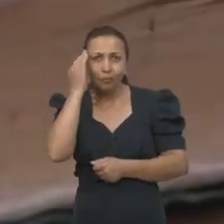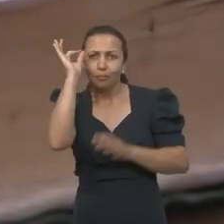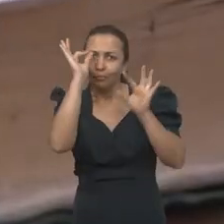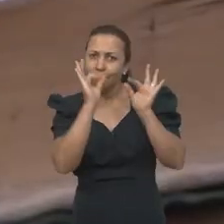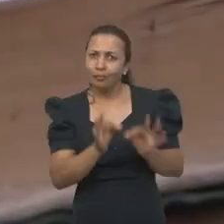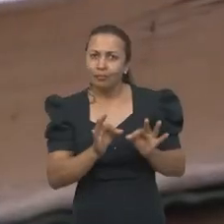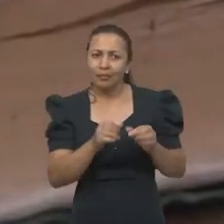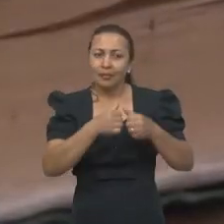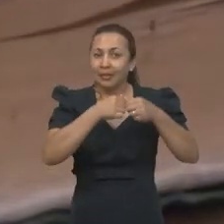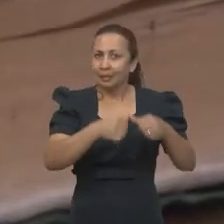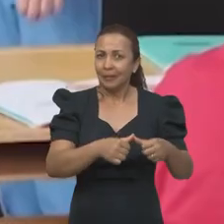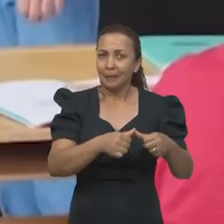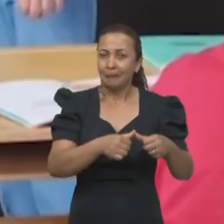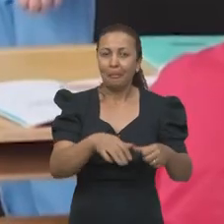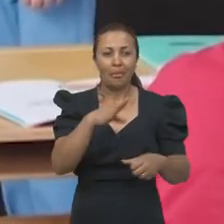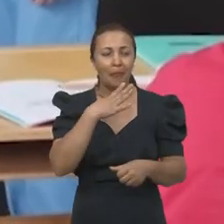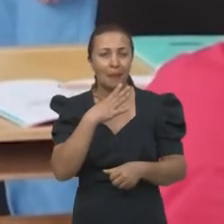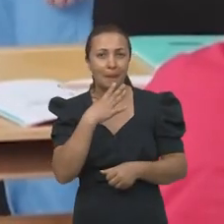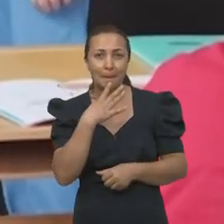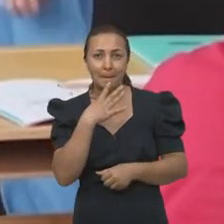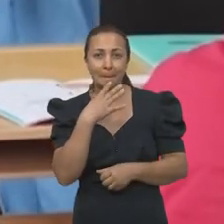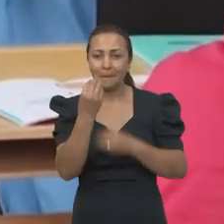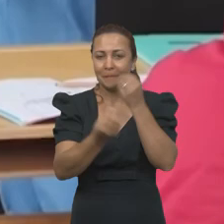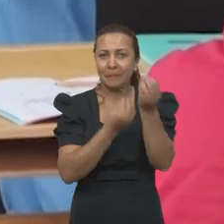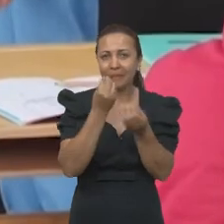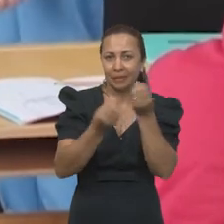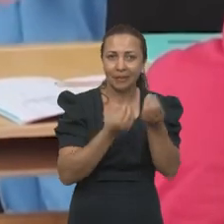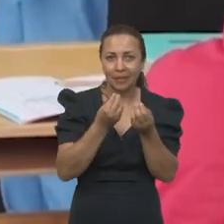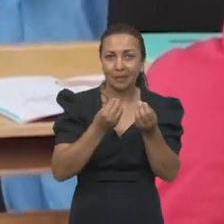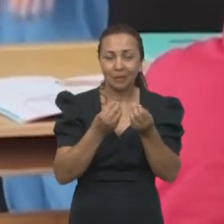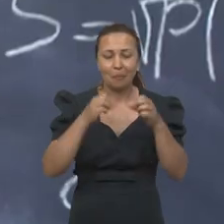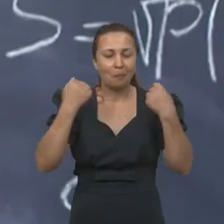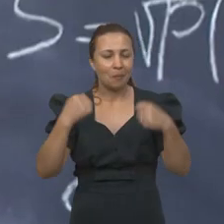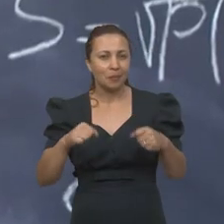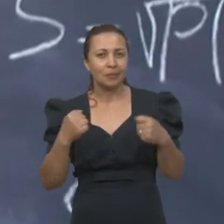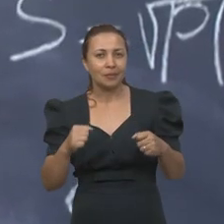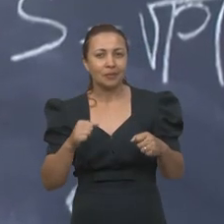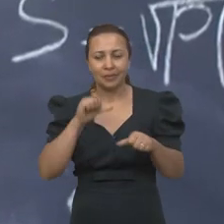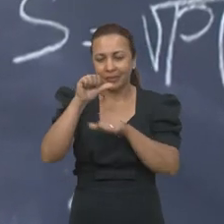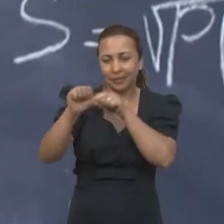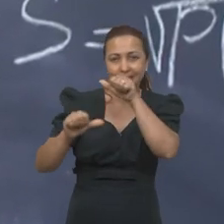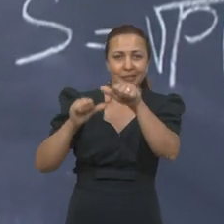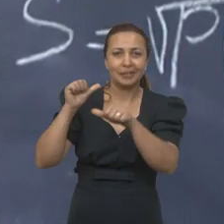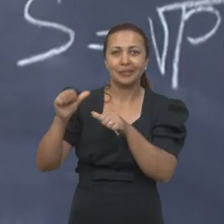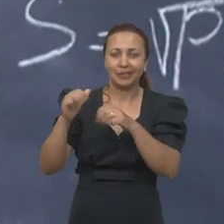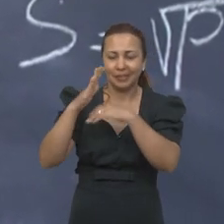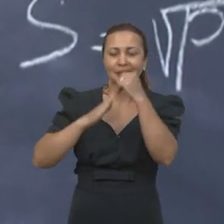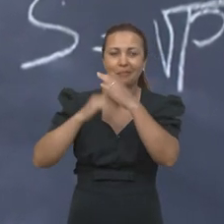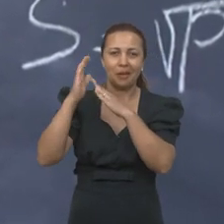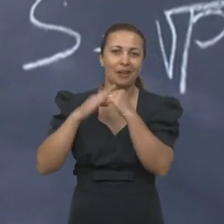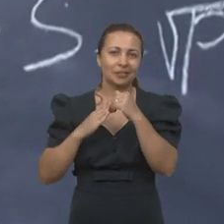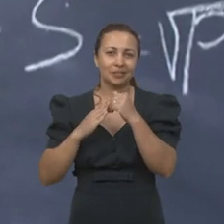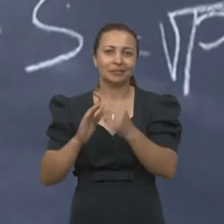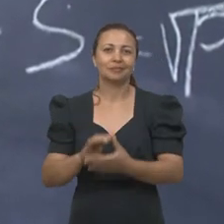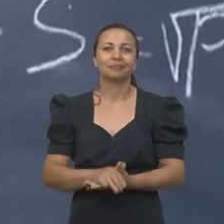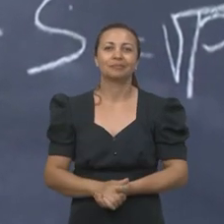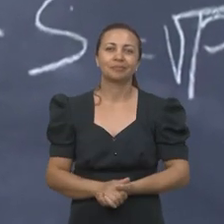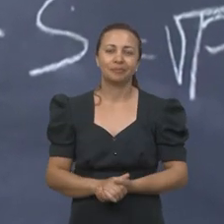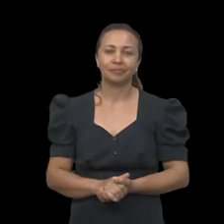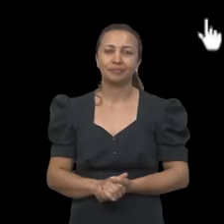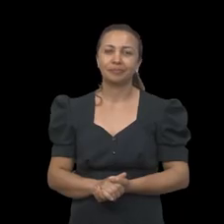para ele e que ele fique com esse conhecimento como possibilidade de mudança de sua prática.